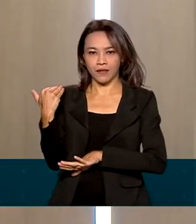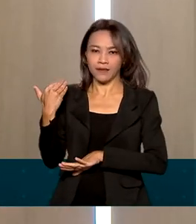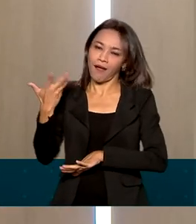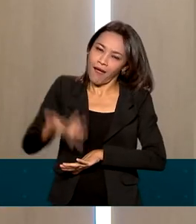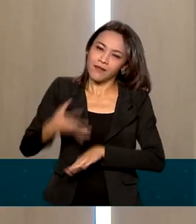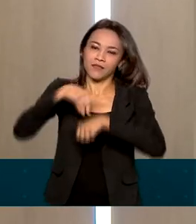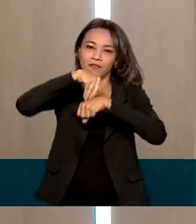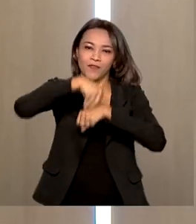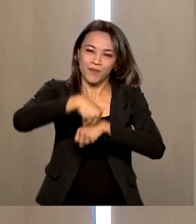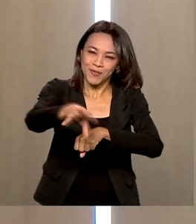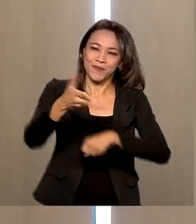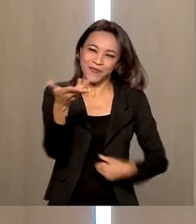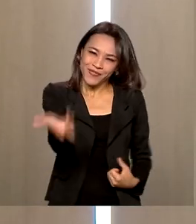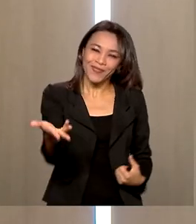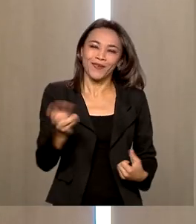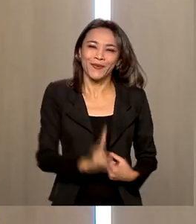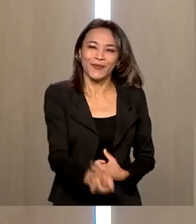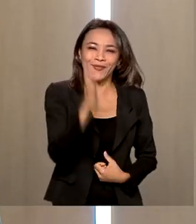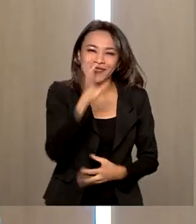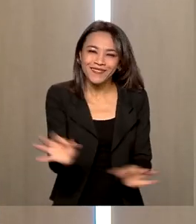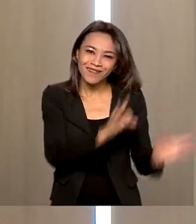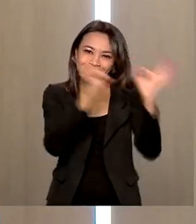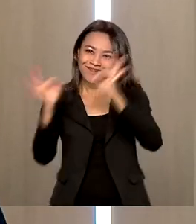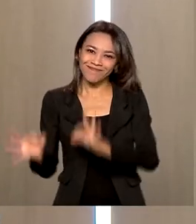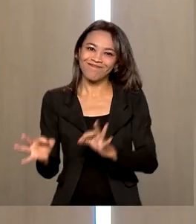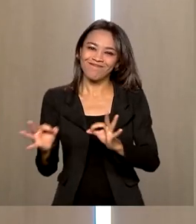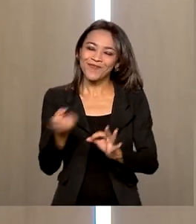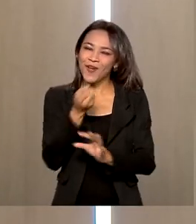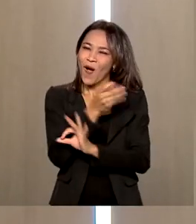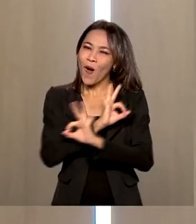Essa é a informação que nós tínhamos para você hoje. Continue conosco e tenha um ótimo dia.